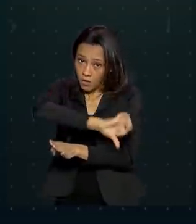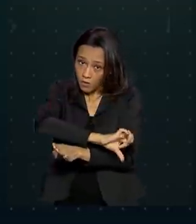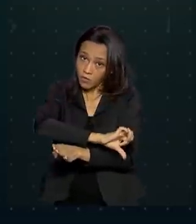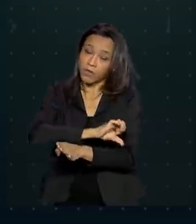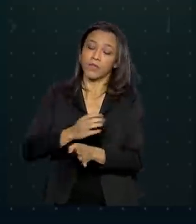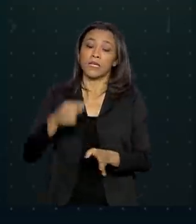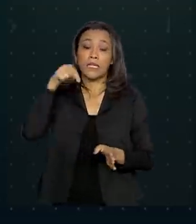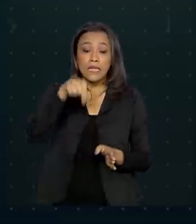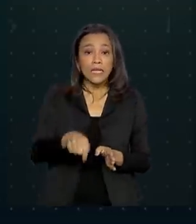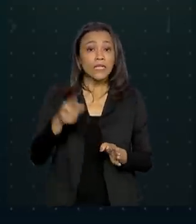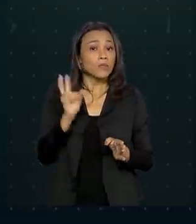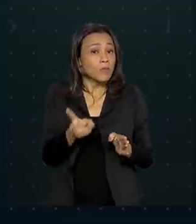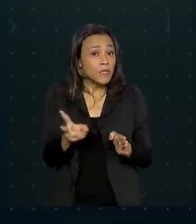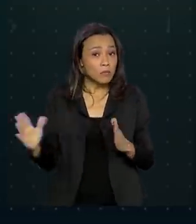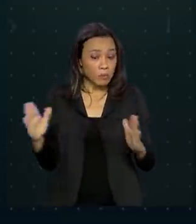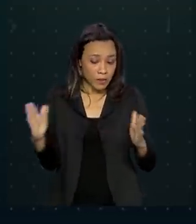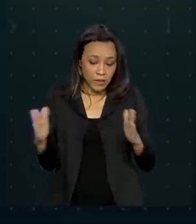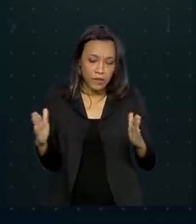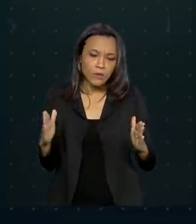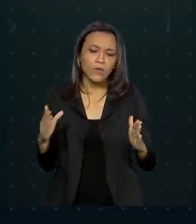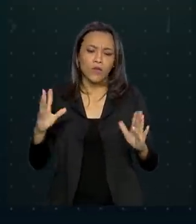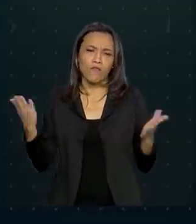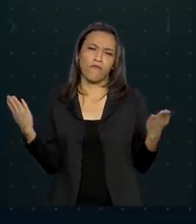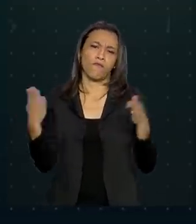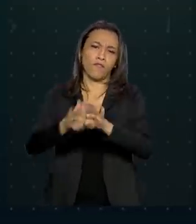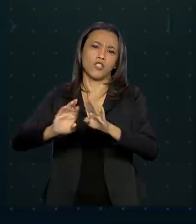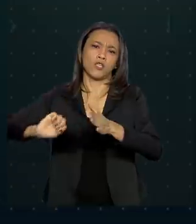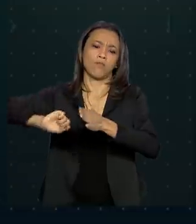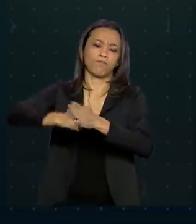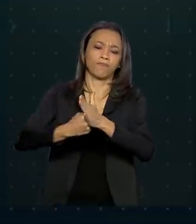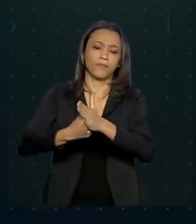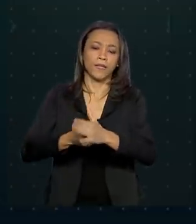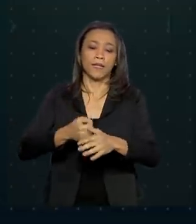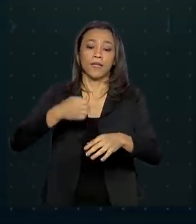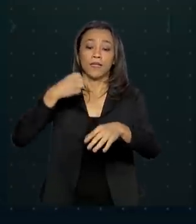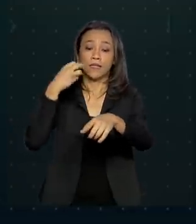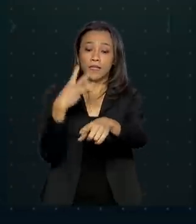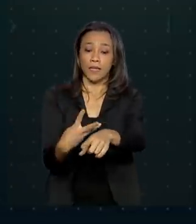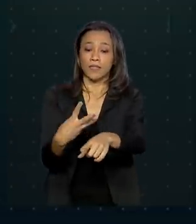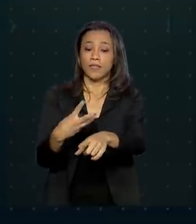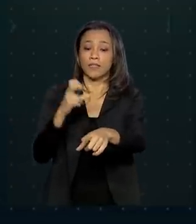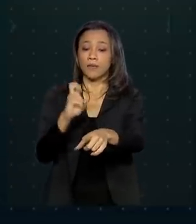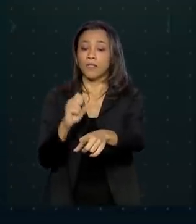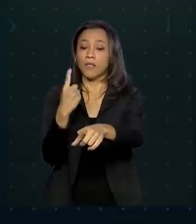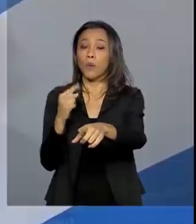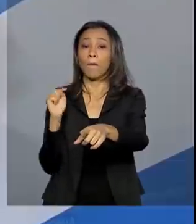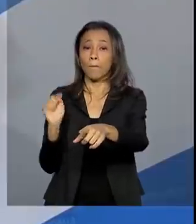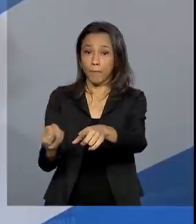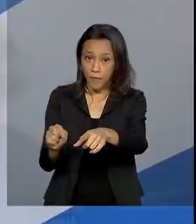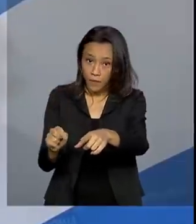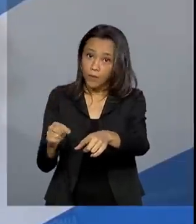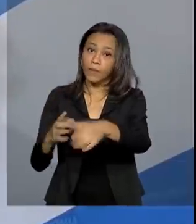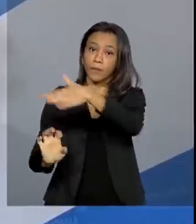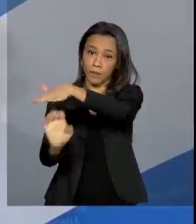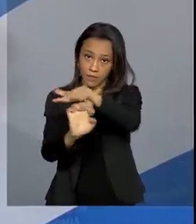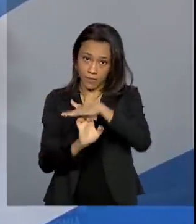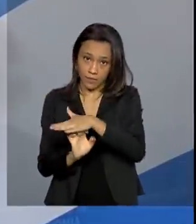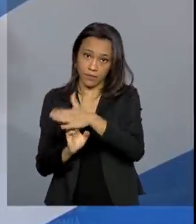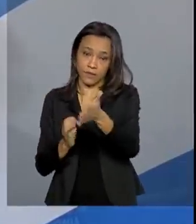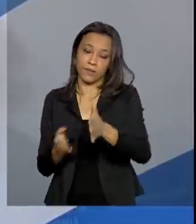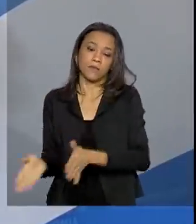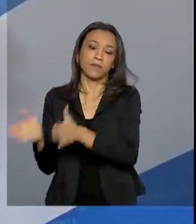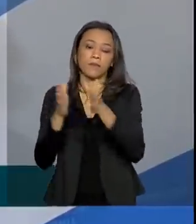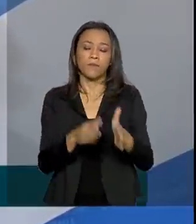mesmo período, foram fechadas cerca de 351 mil empresas. Em abril de